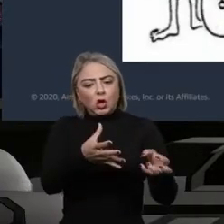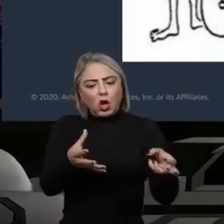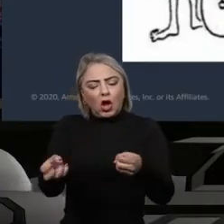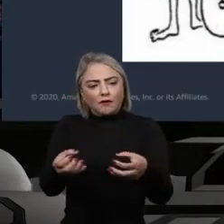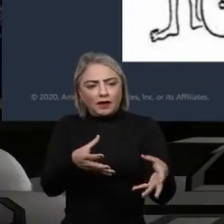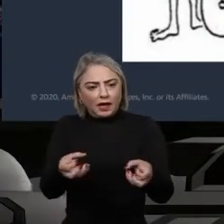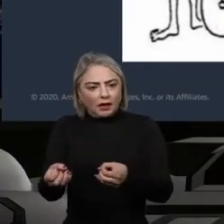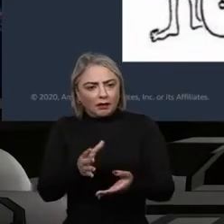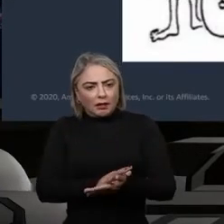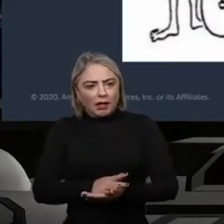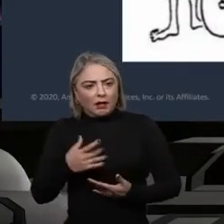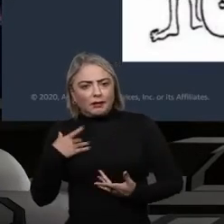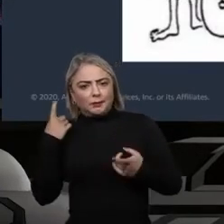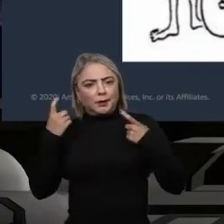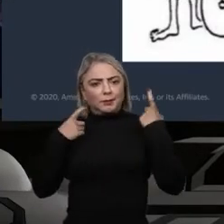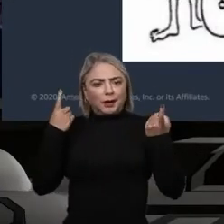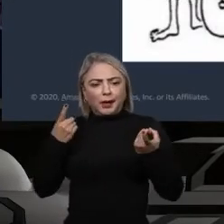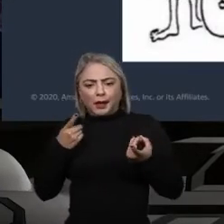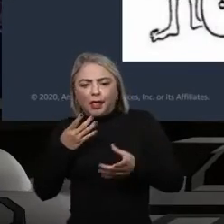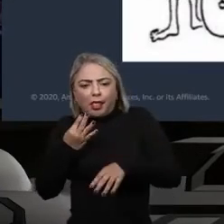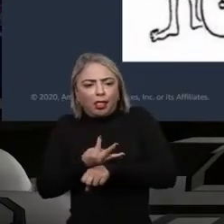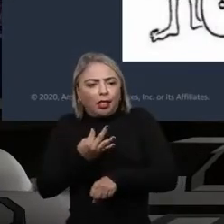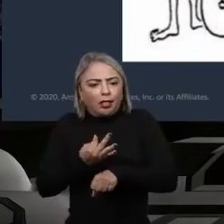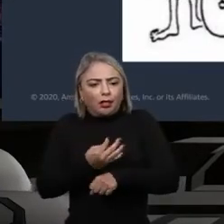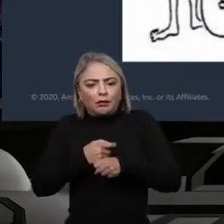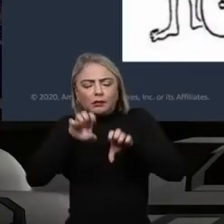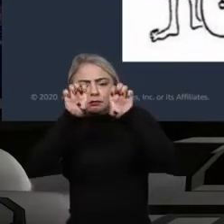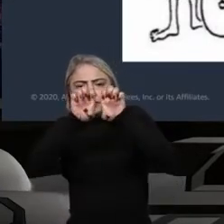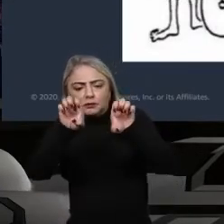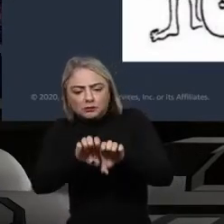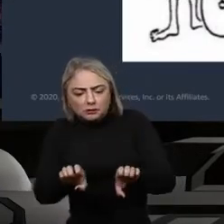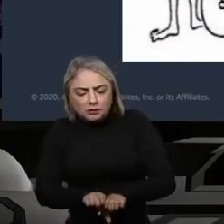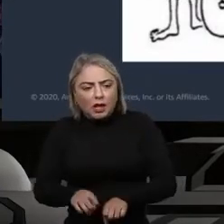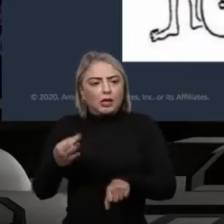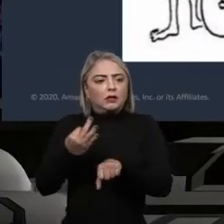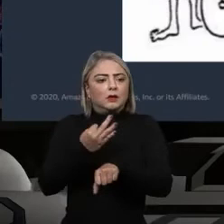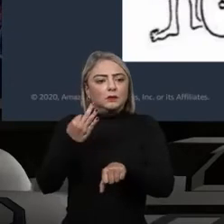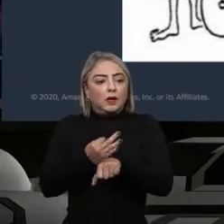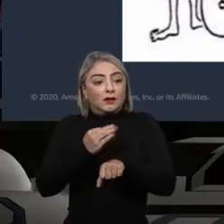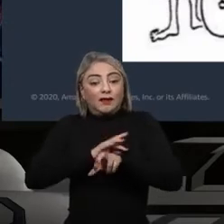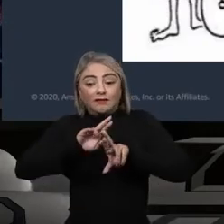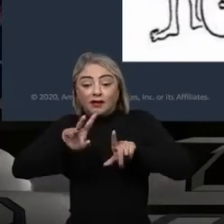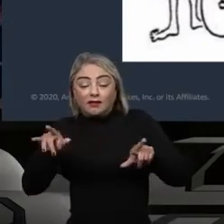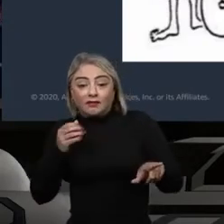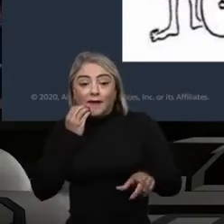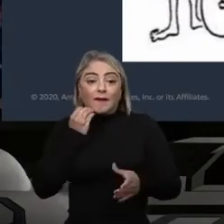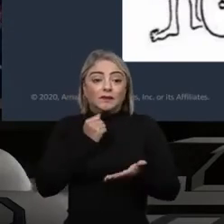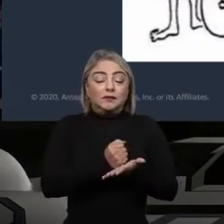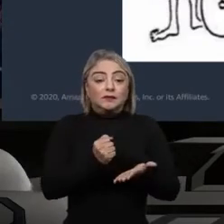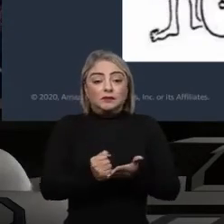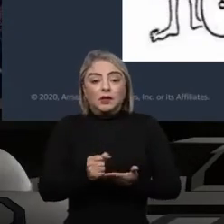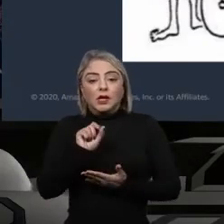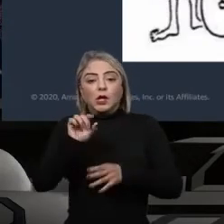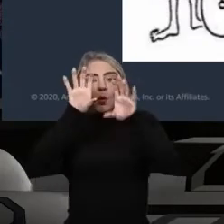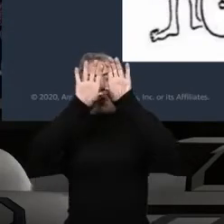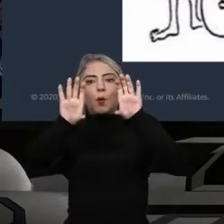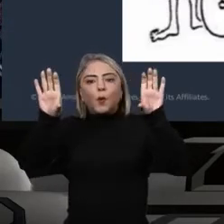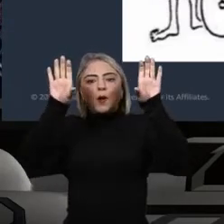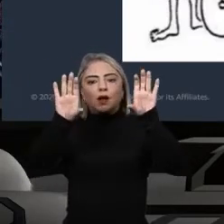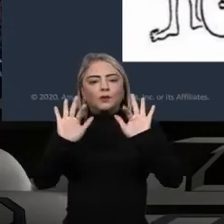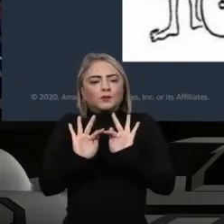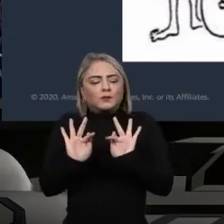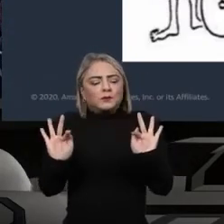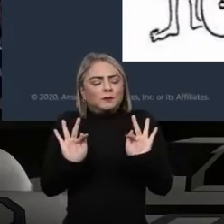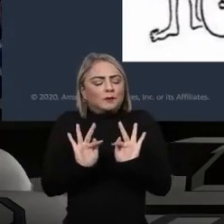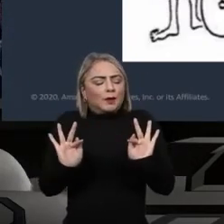A gente está muito ocupado tentando manter uma infraestrutura, tentando manter vários contratos. E com a nuvem, você simplifica